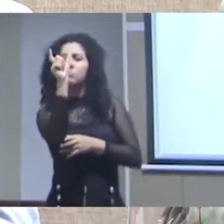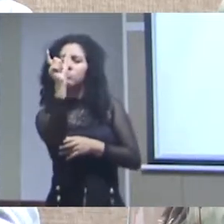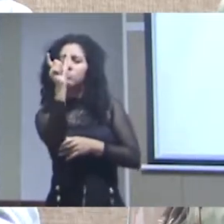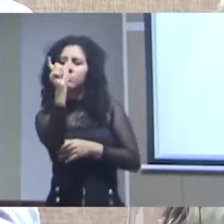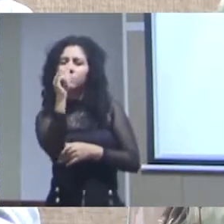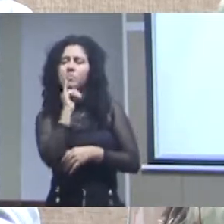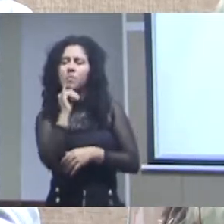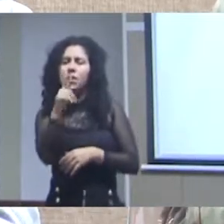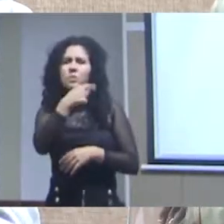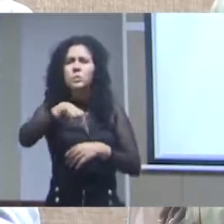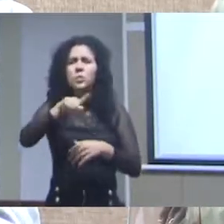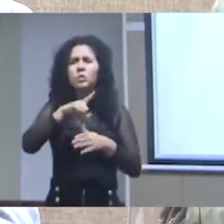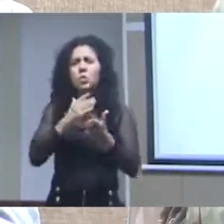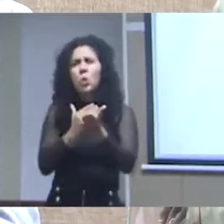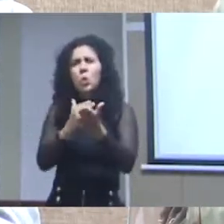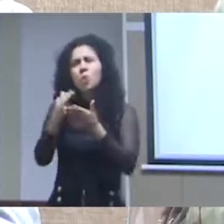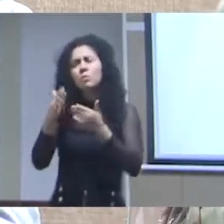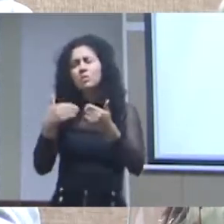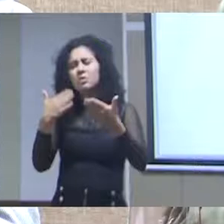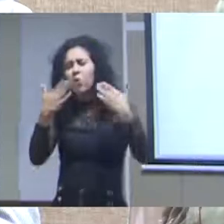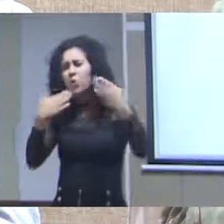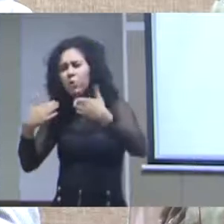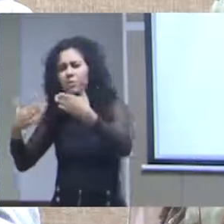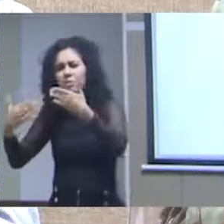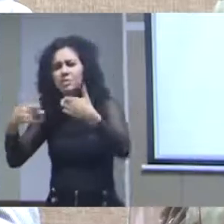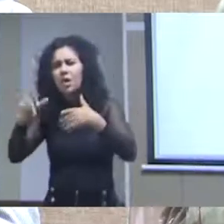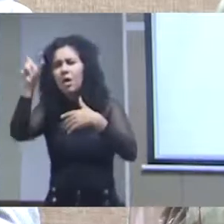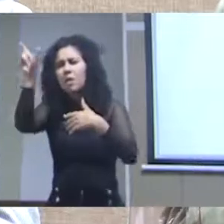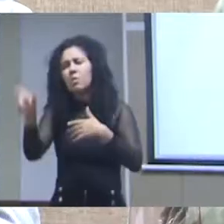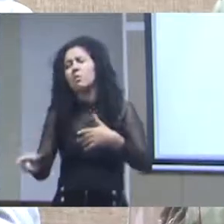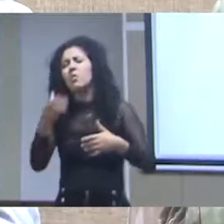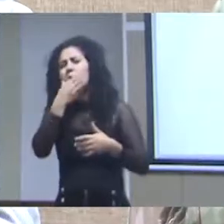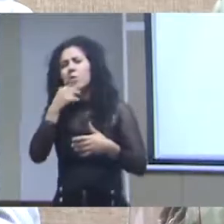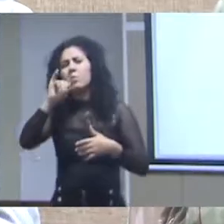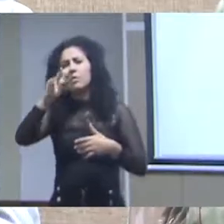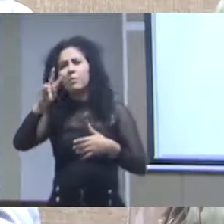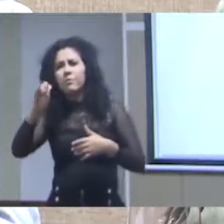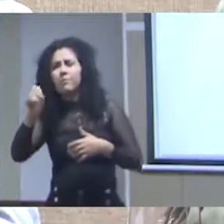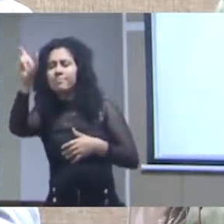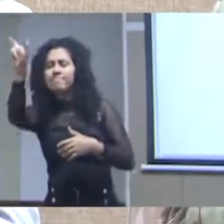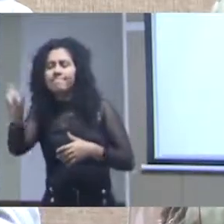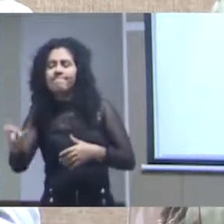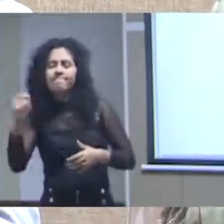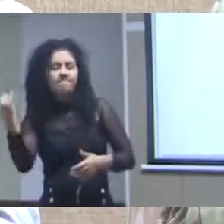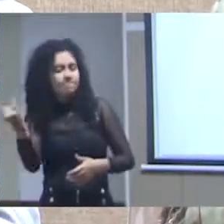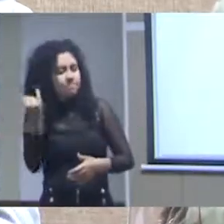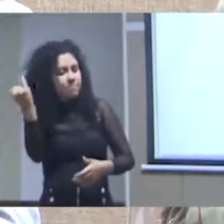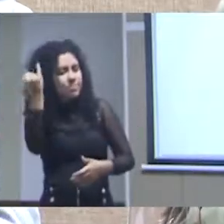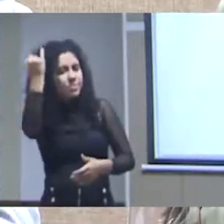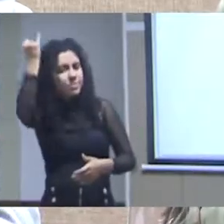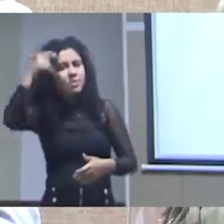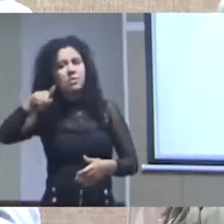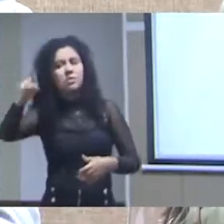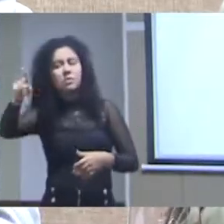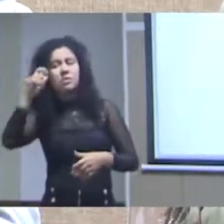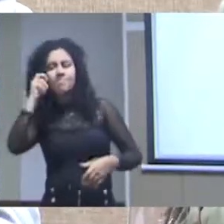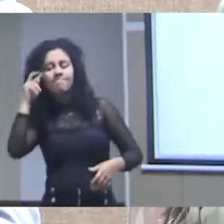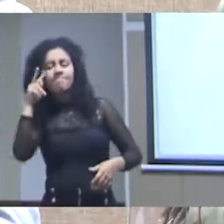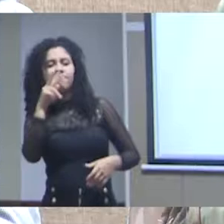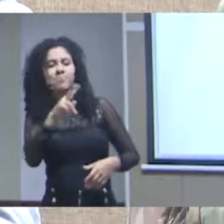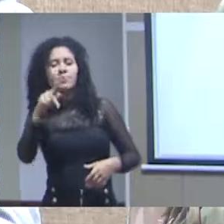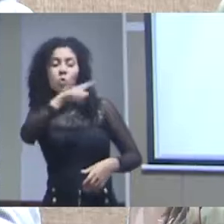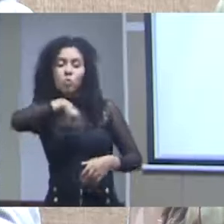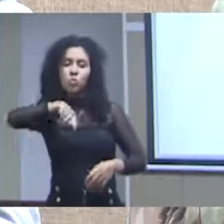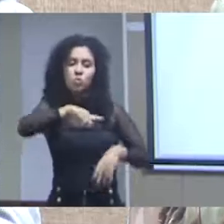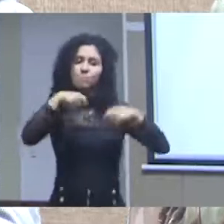a gente começou a conversar com o Ivo e o Ivo foi muito importante nessa visão nossa de que realmente